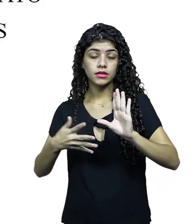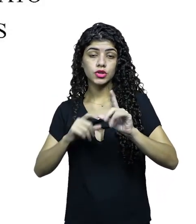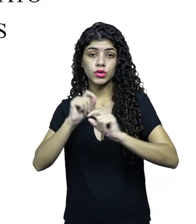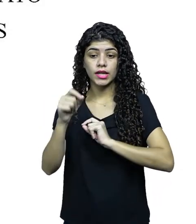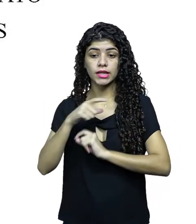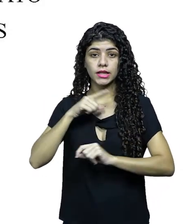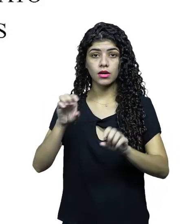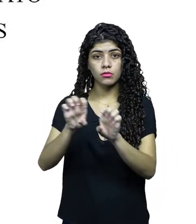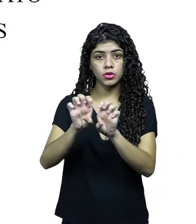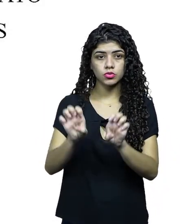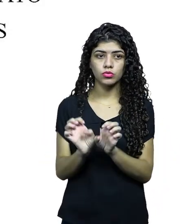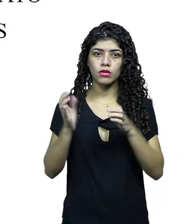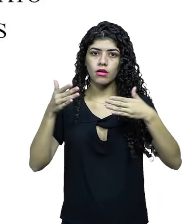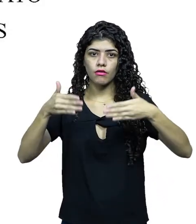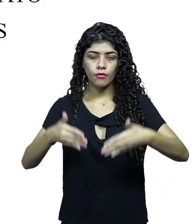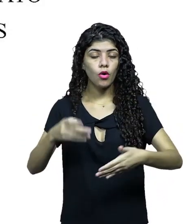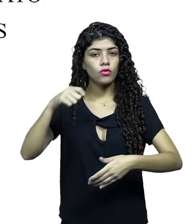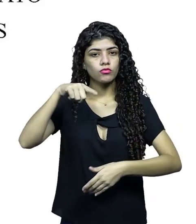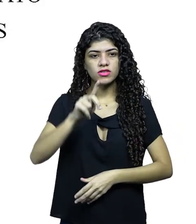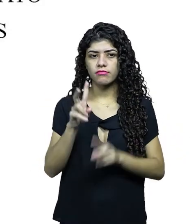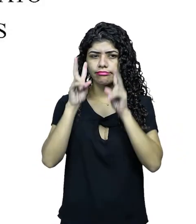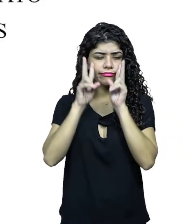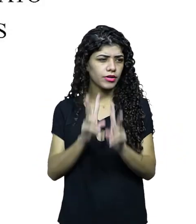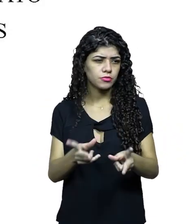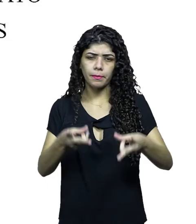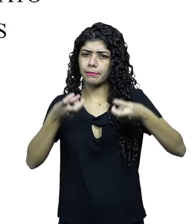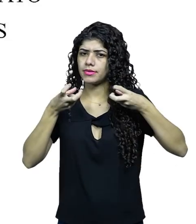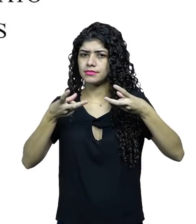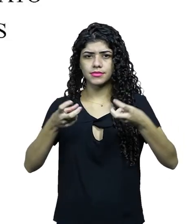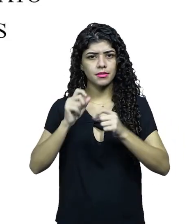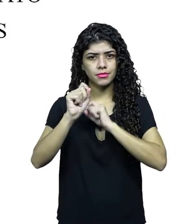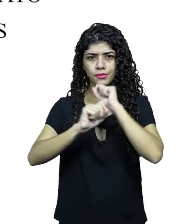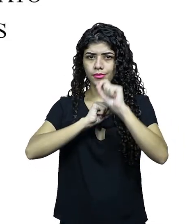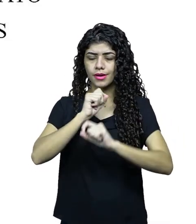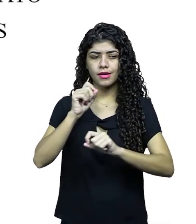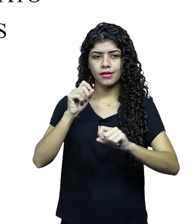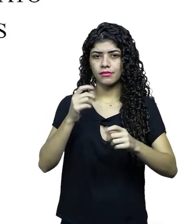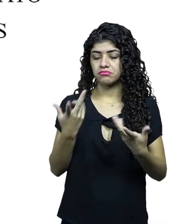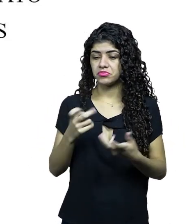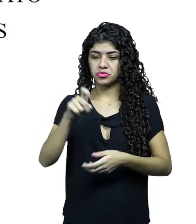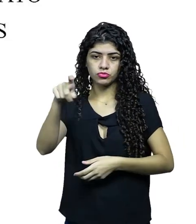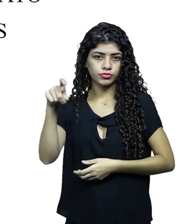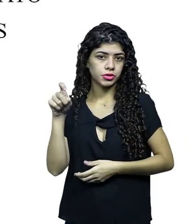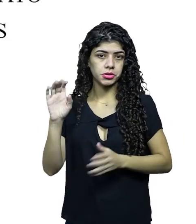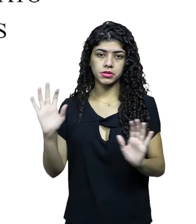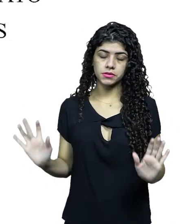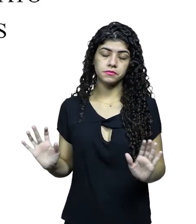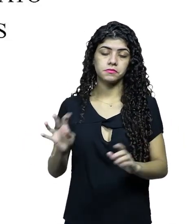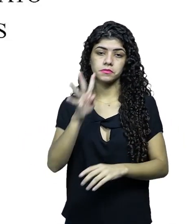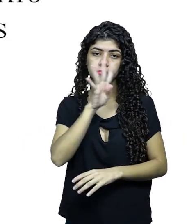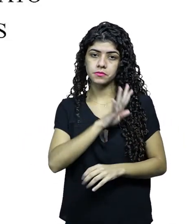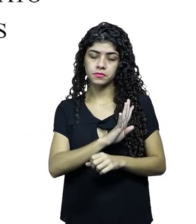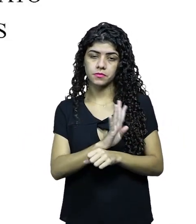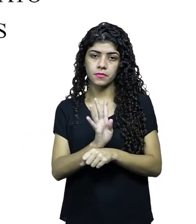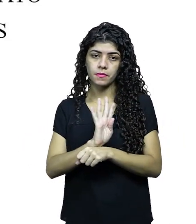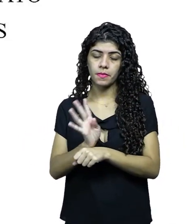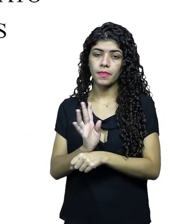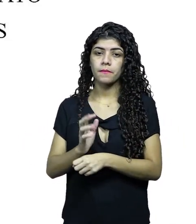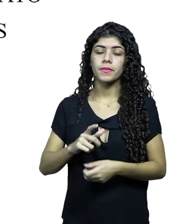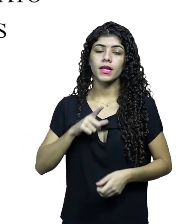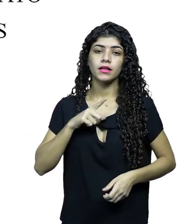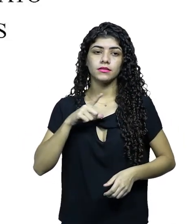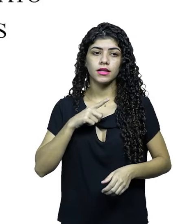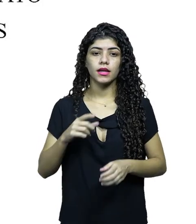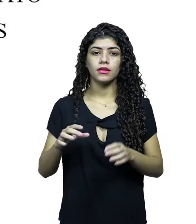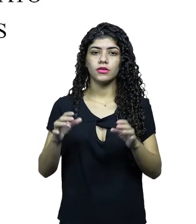né? Ela é caracterizada por ter uma estrutura central, que você ao ver, você já identifica que aquilo ali é o programa X. Ela